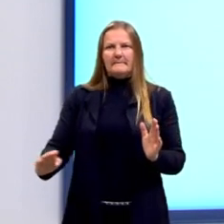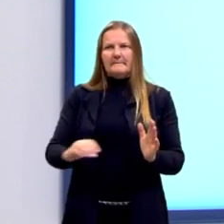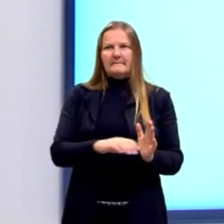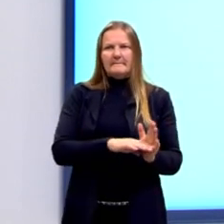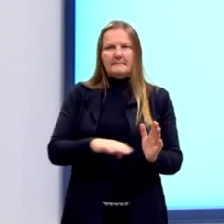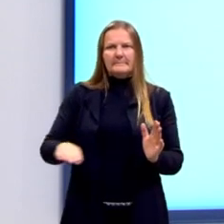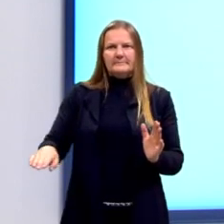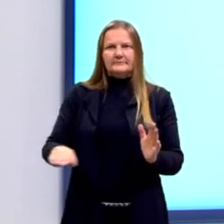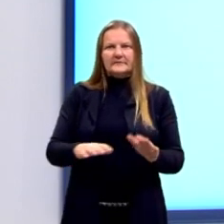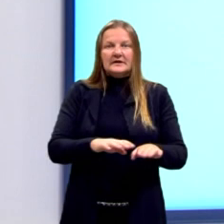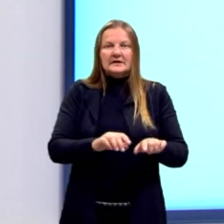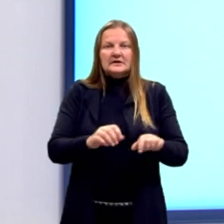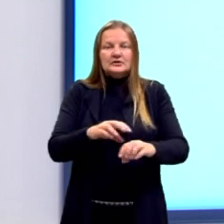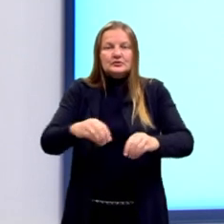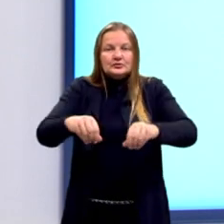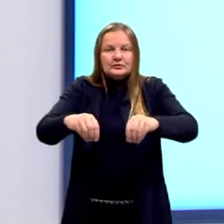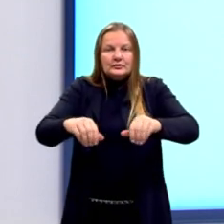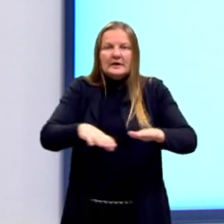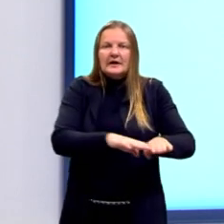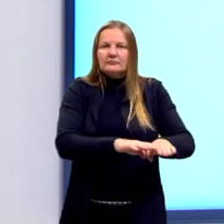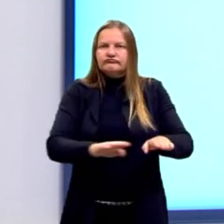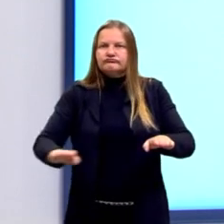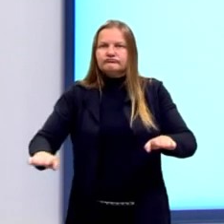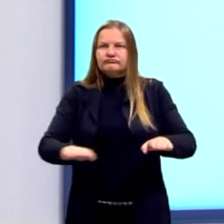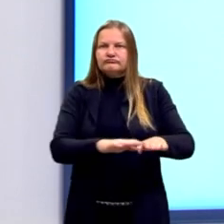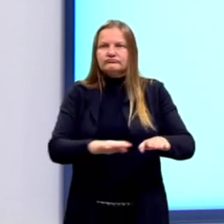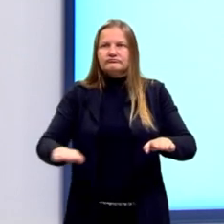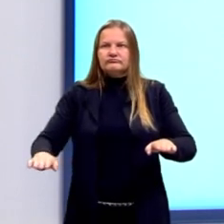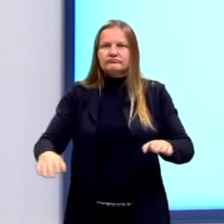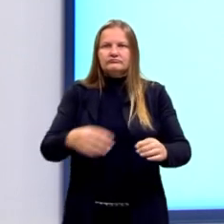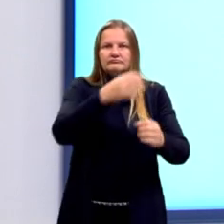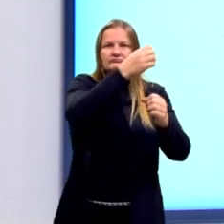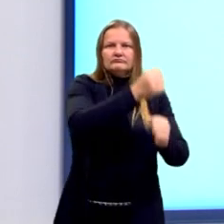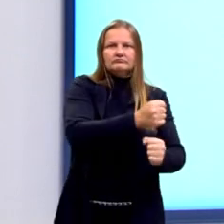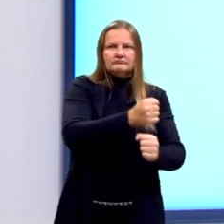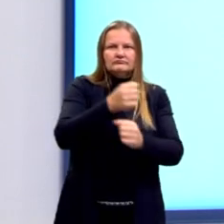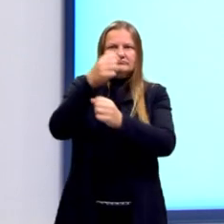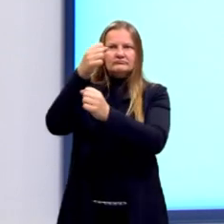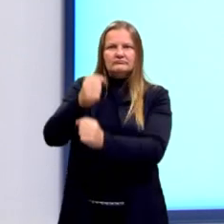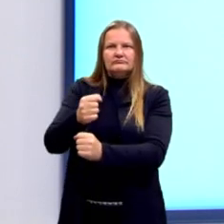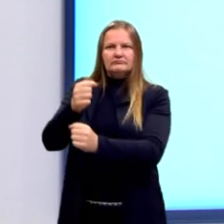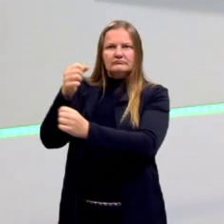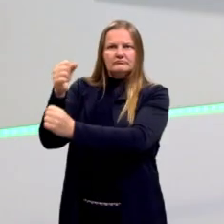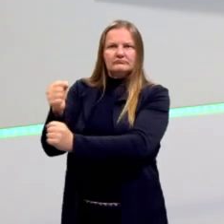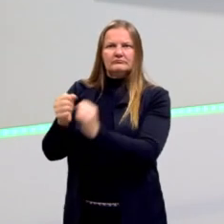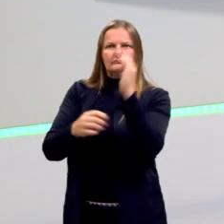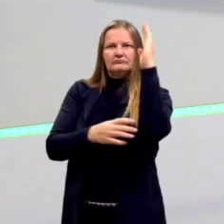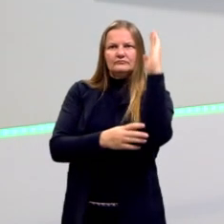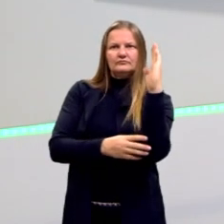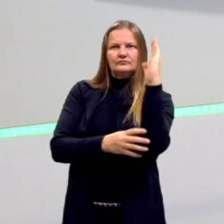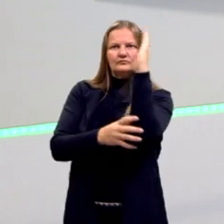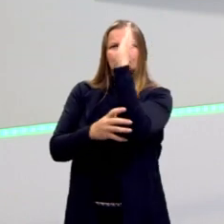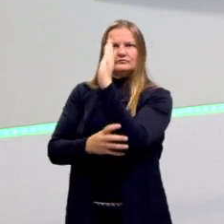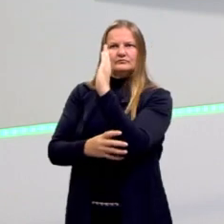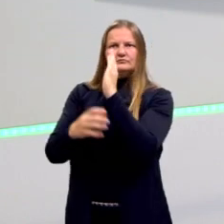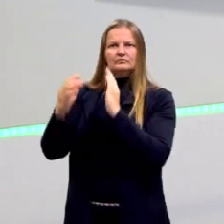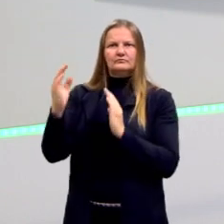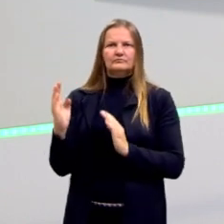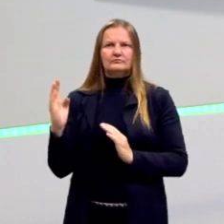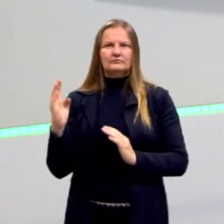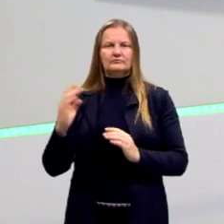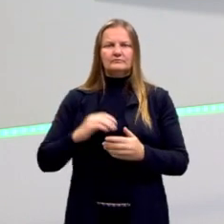então, o segmento AB ficaria sobre o solo e as hastes formam 90 graus com o solo. Os